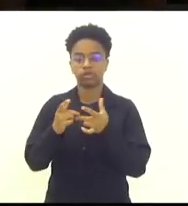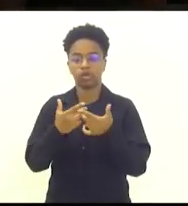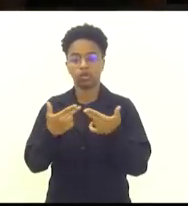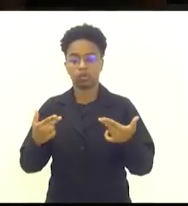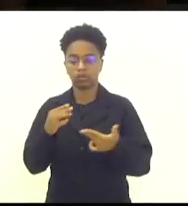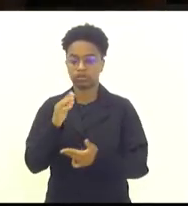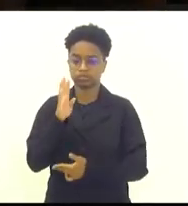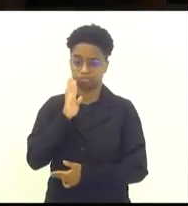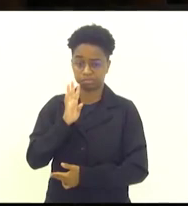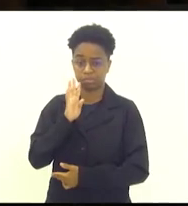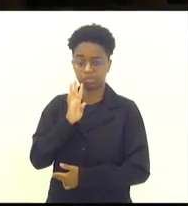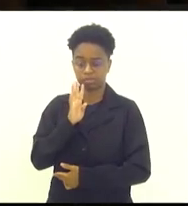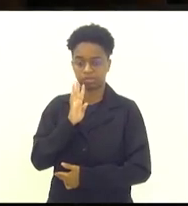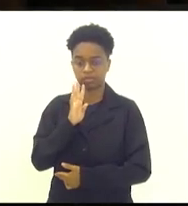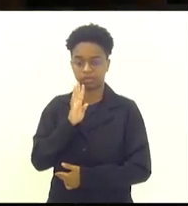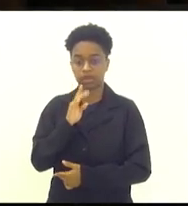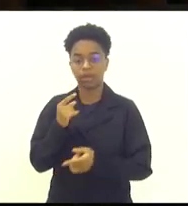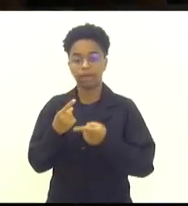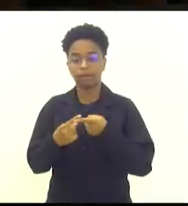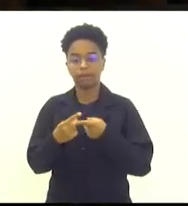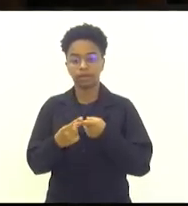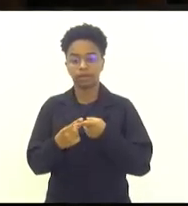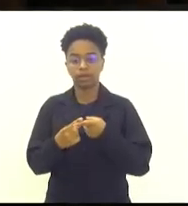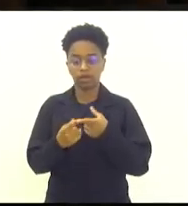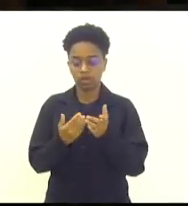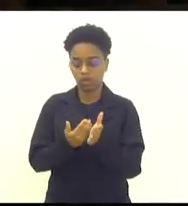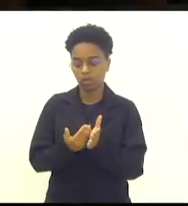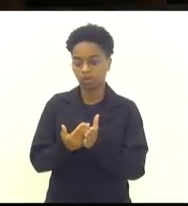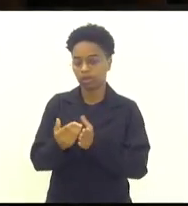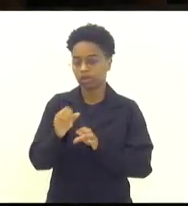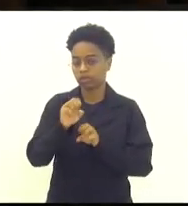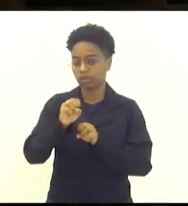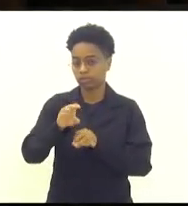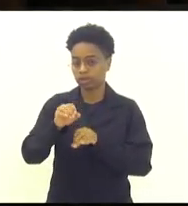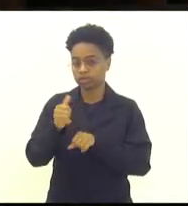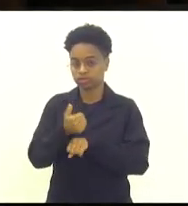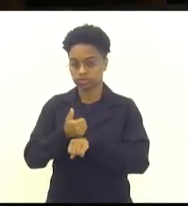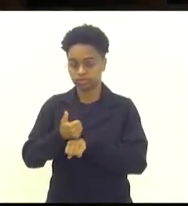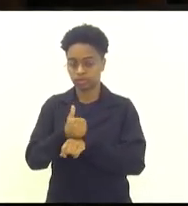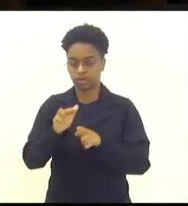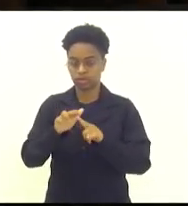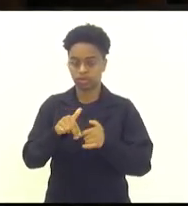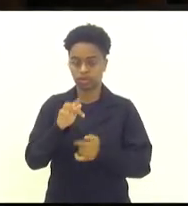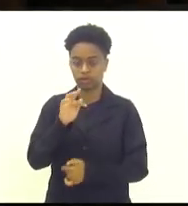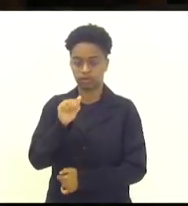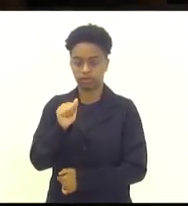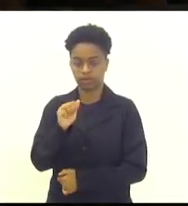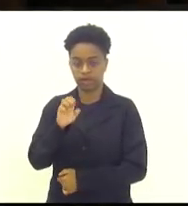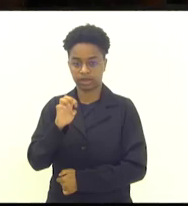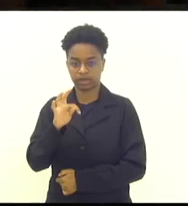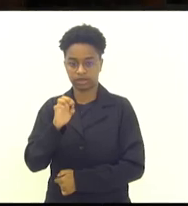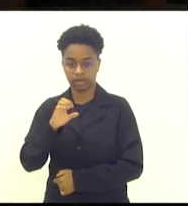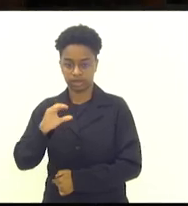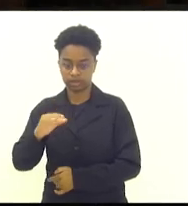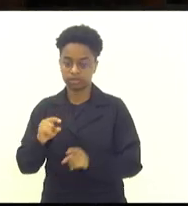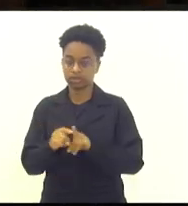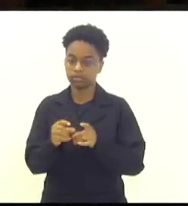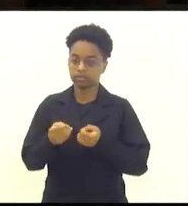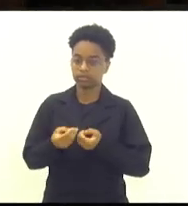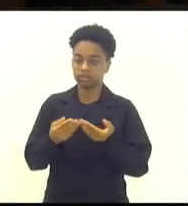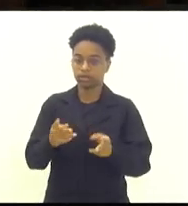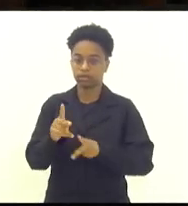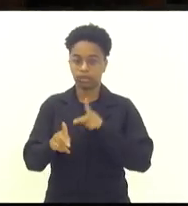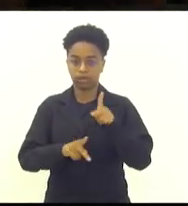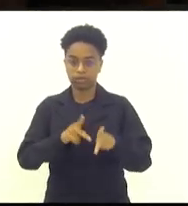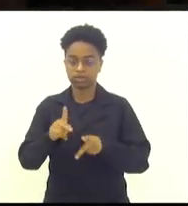A gente introduz uma educação profissionalizante através da rede Fitec e oferta à população o café